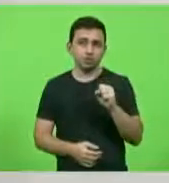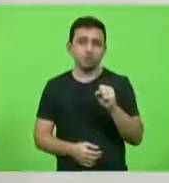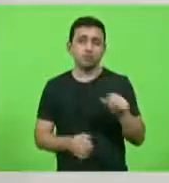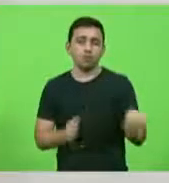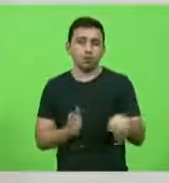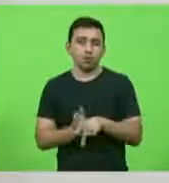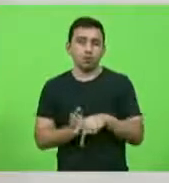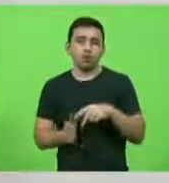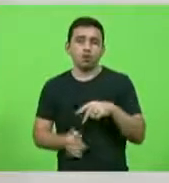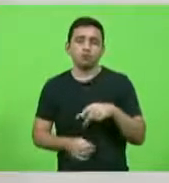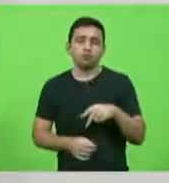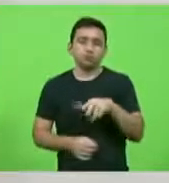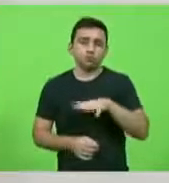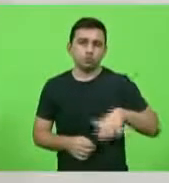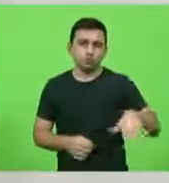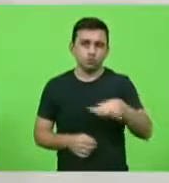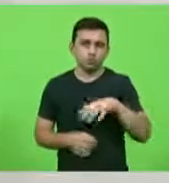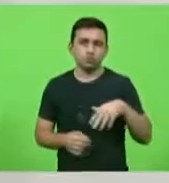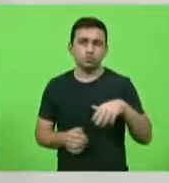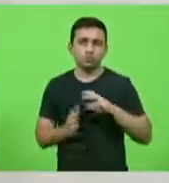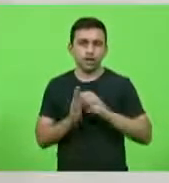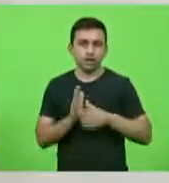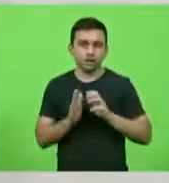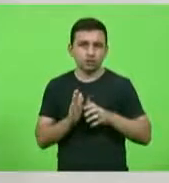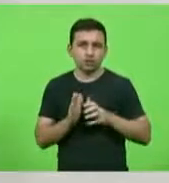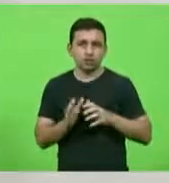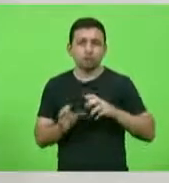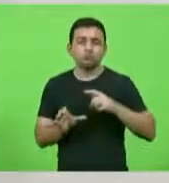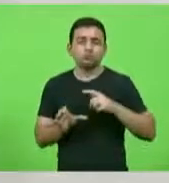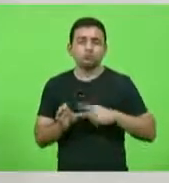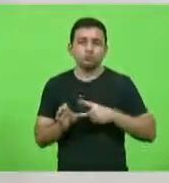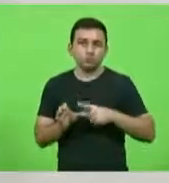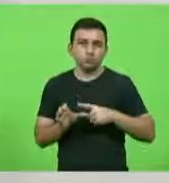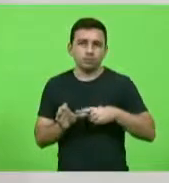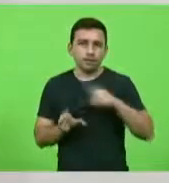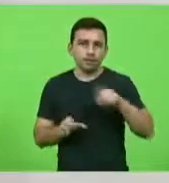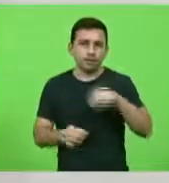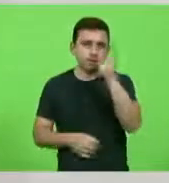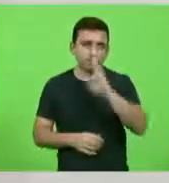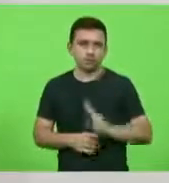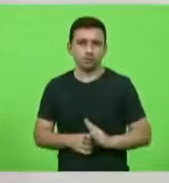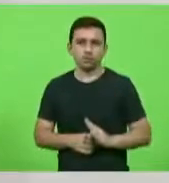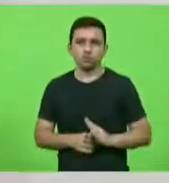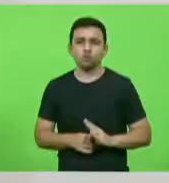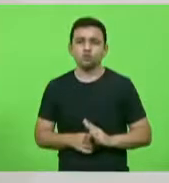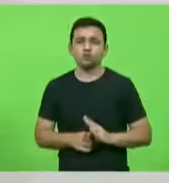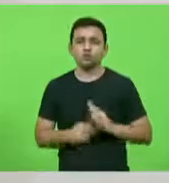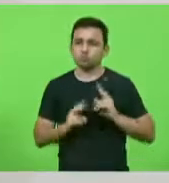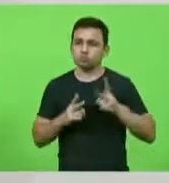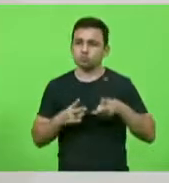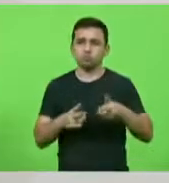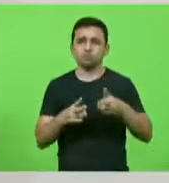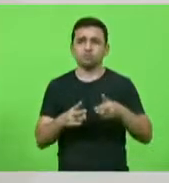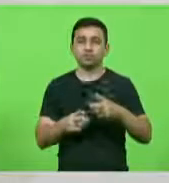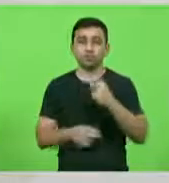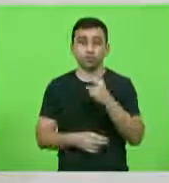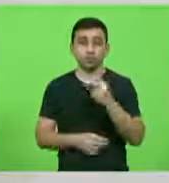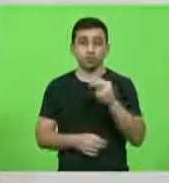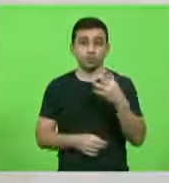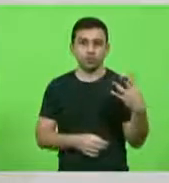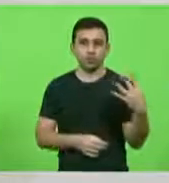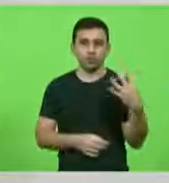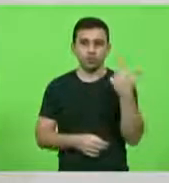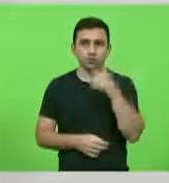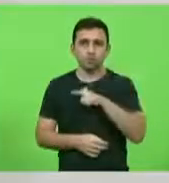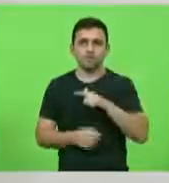Comunista Brasileiro e dele nunca se afastou. Em 2004, o professor Milton atuou na fundação do Proífis